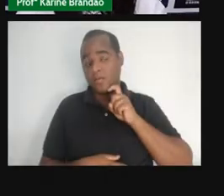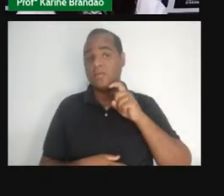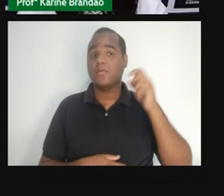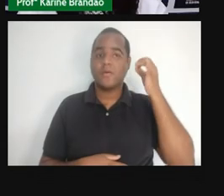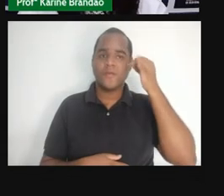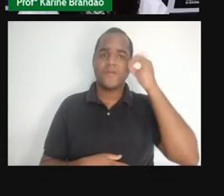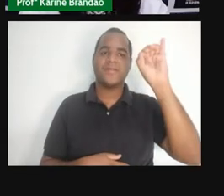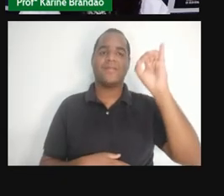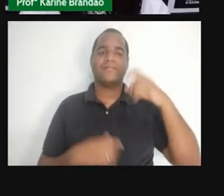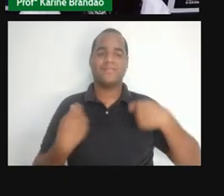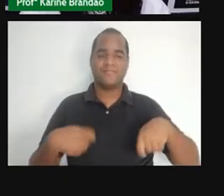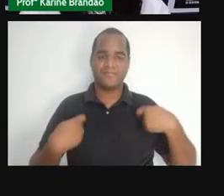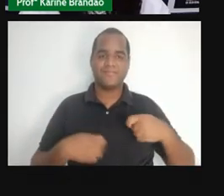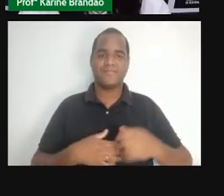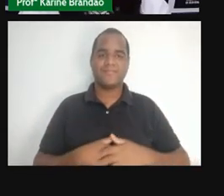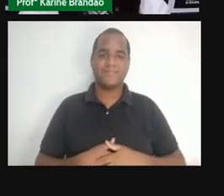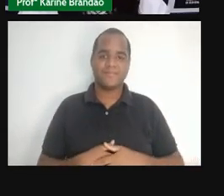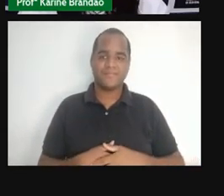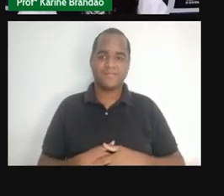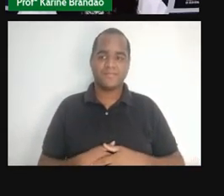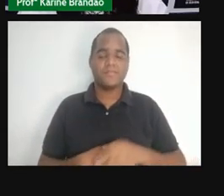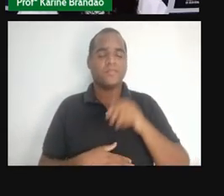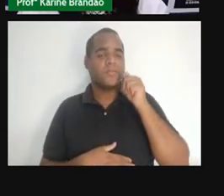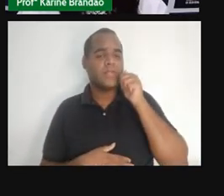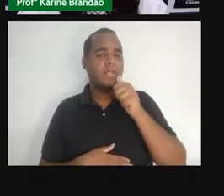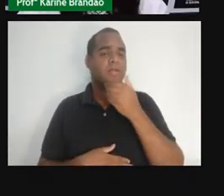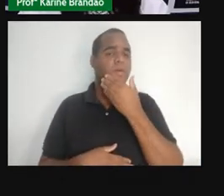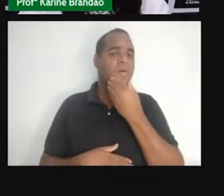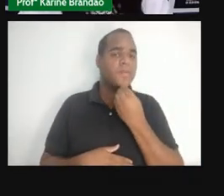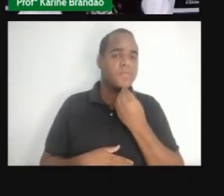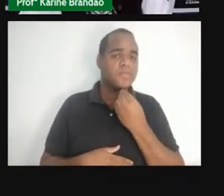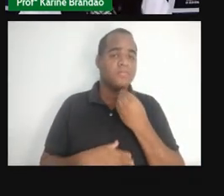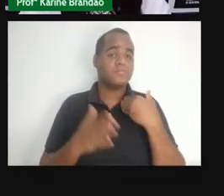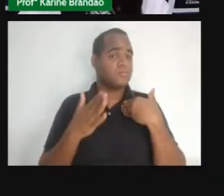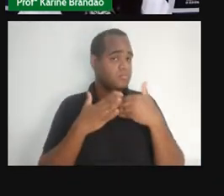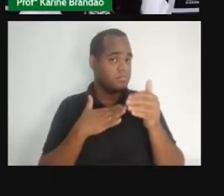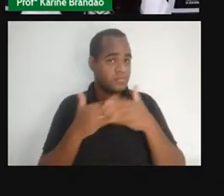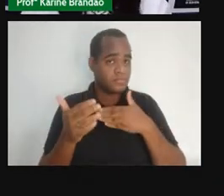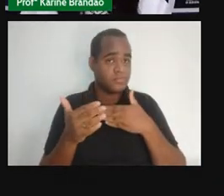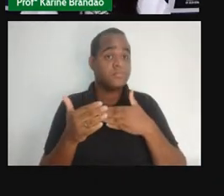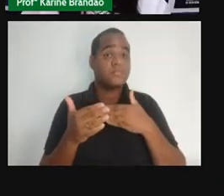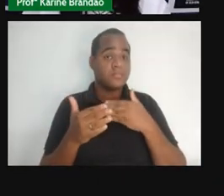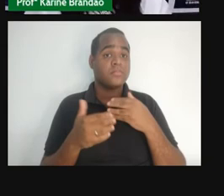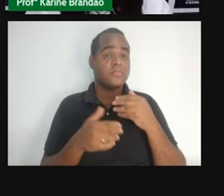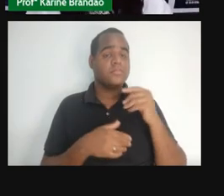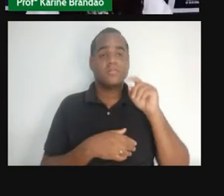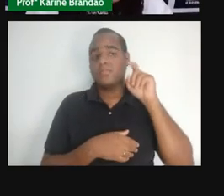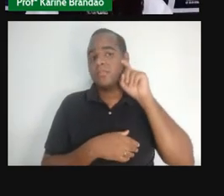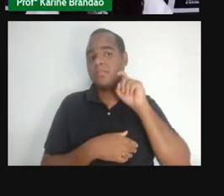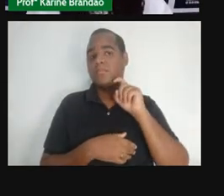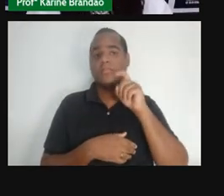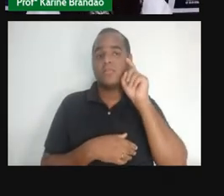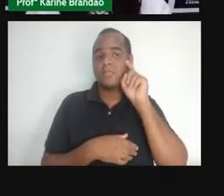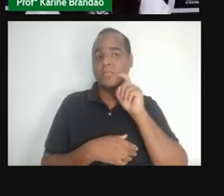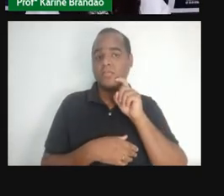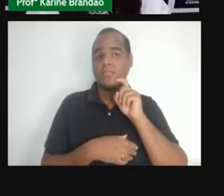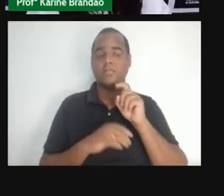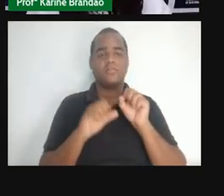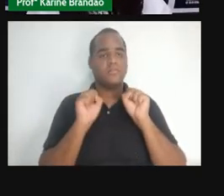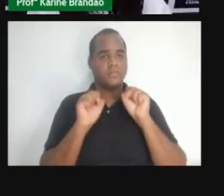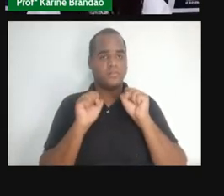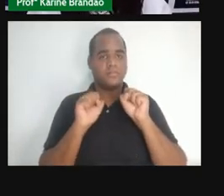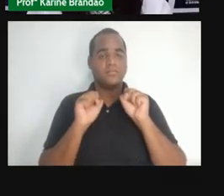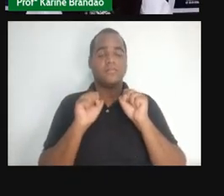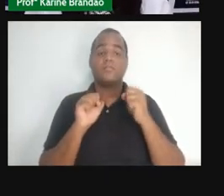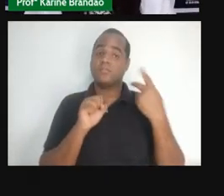pessoal, como lâminas de barbear. Isso também é uma forma de prevenção? Sim, porque a lâmina de barbear, para mulheres ou para